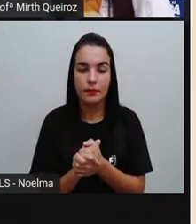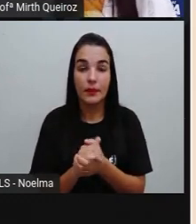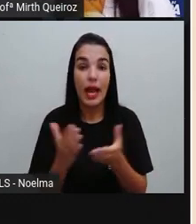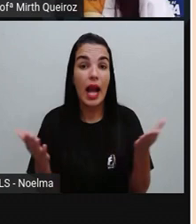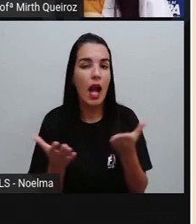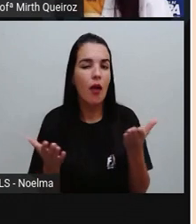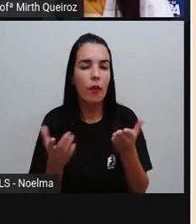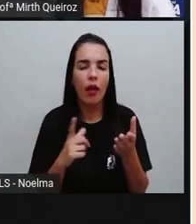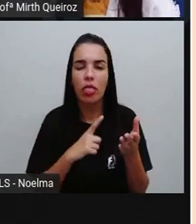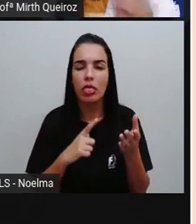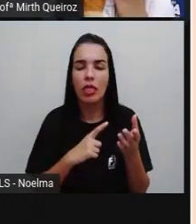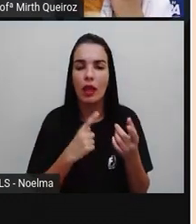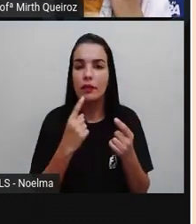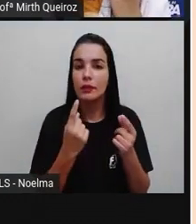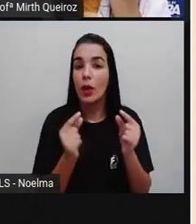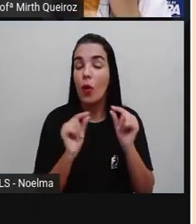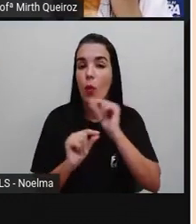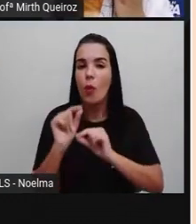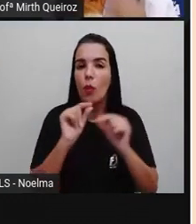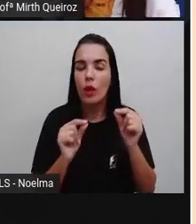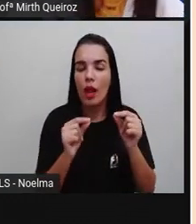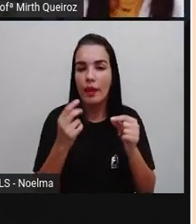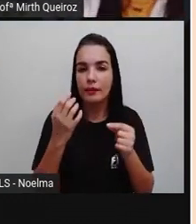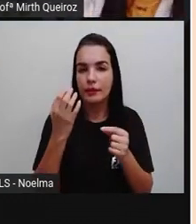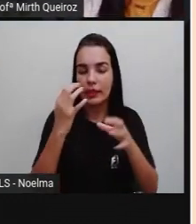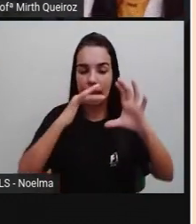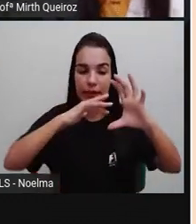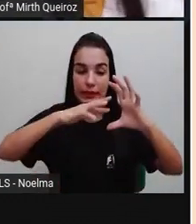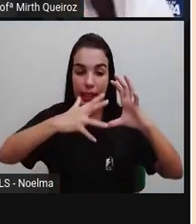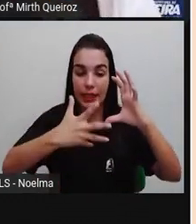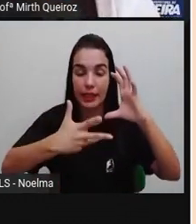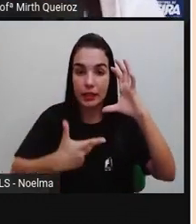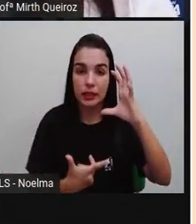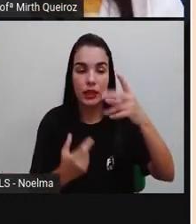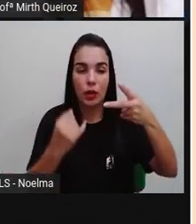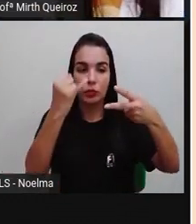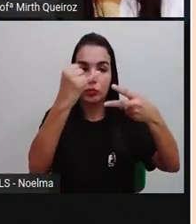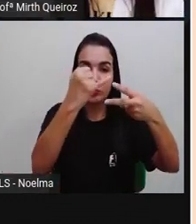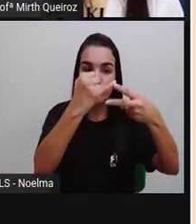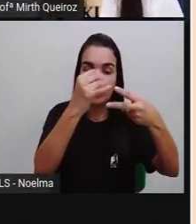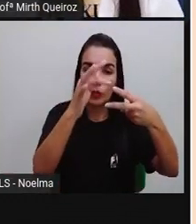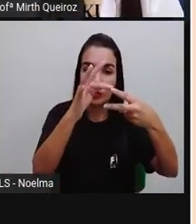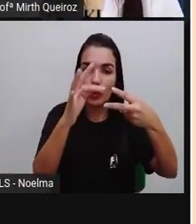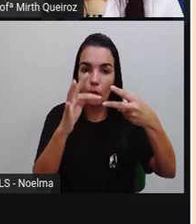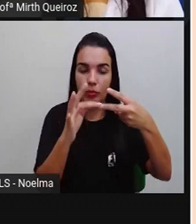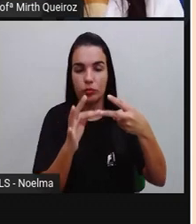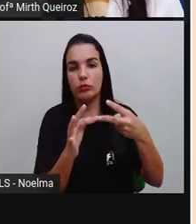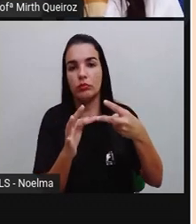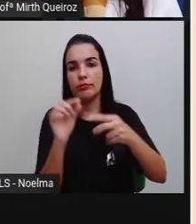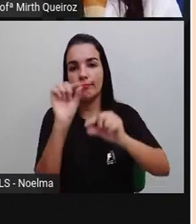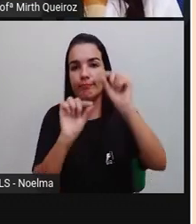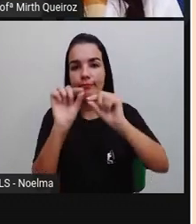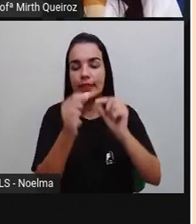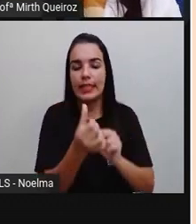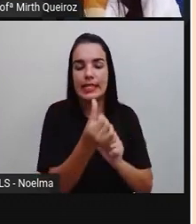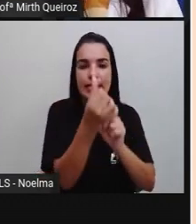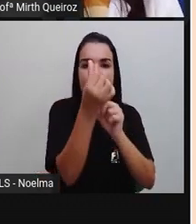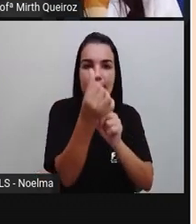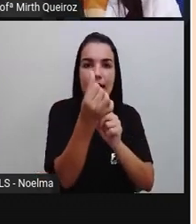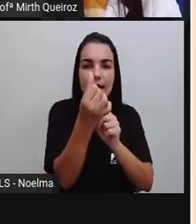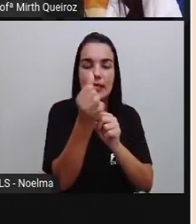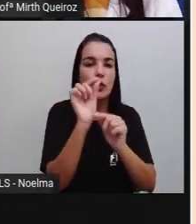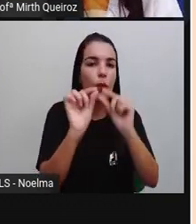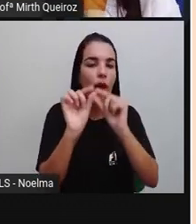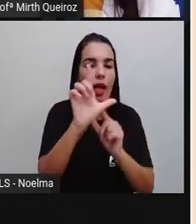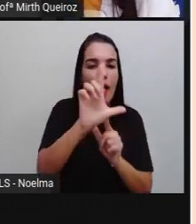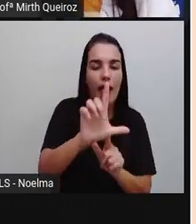E aí, aqui nós temos um polígono de seis lados,